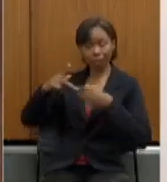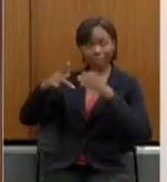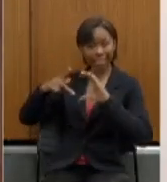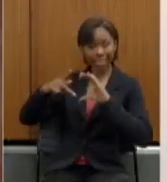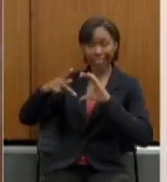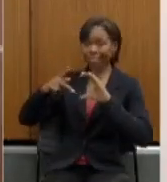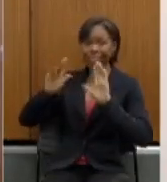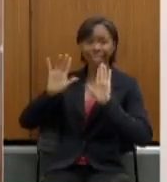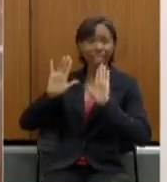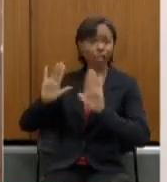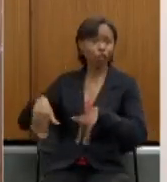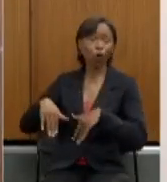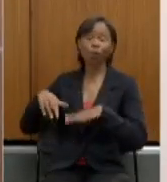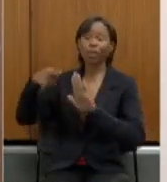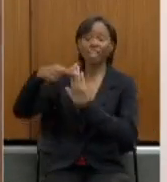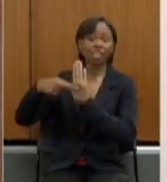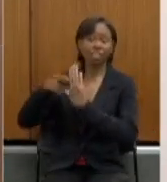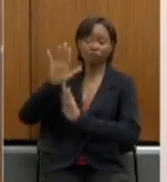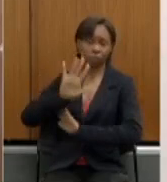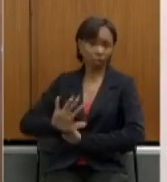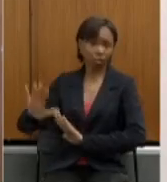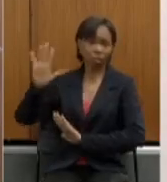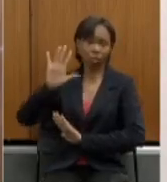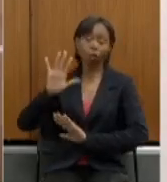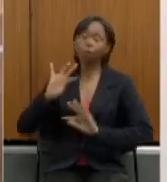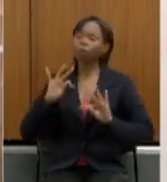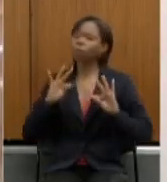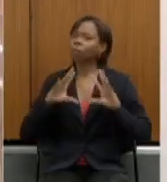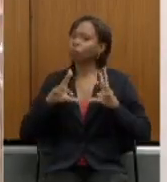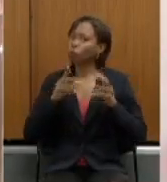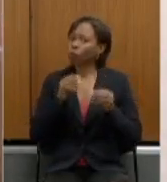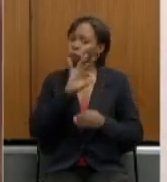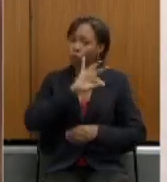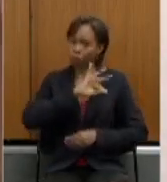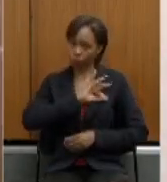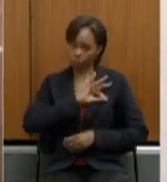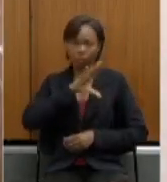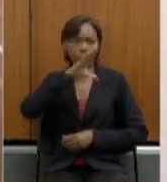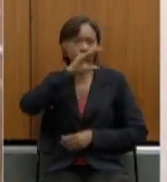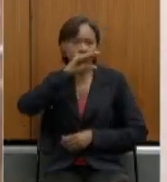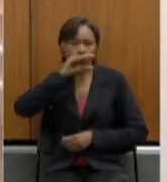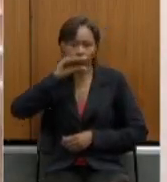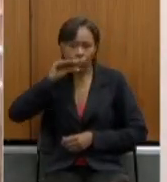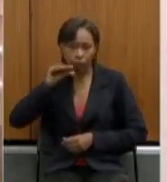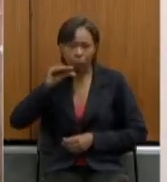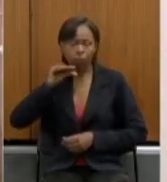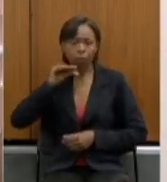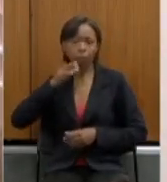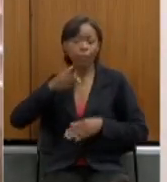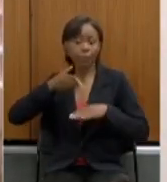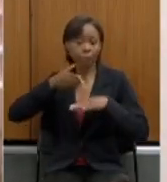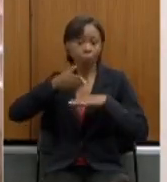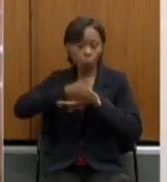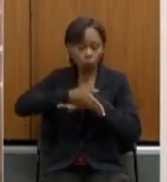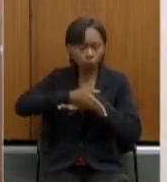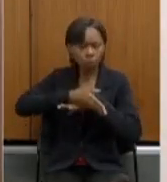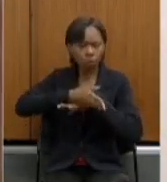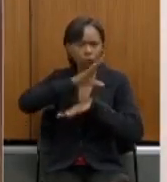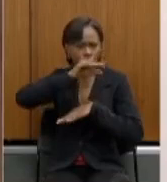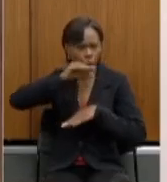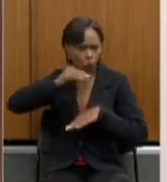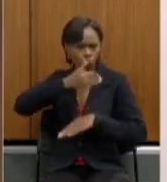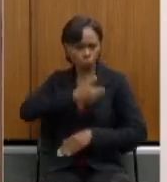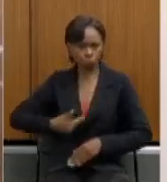logicamente todos aqueles policiais ou servidores que entraram no serviço público até 2003